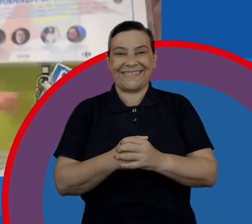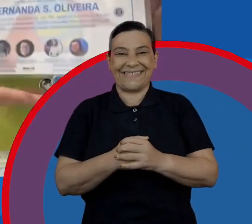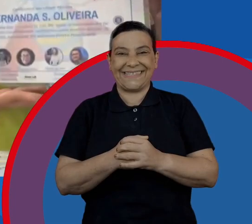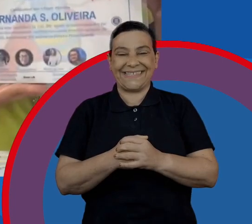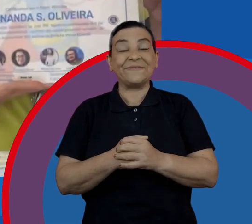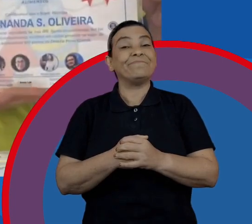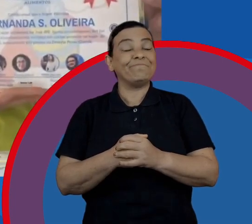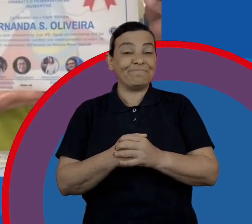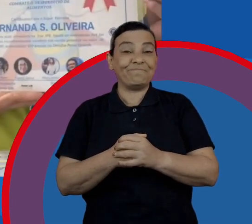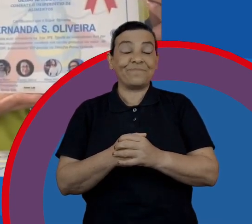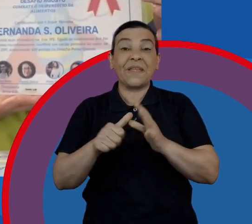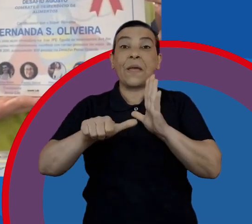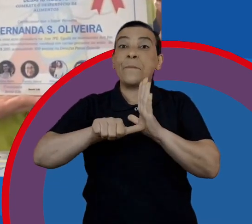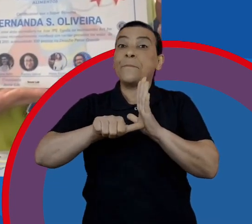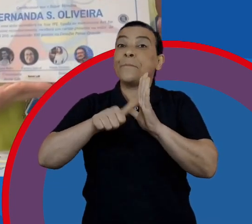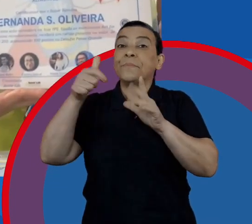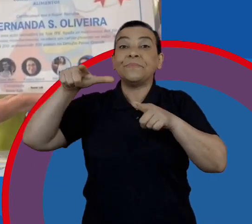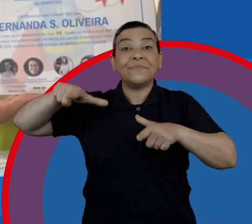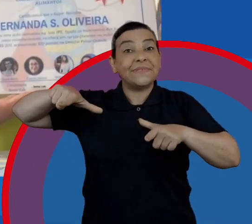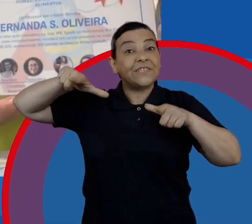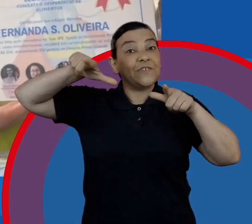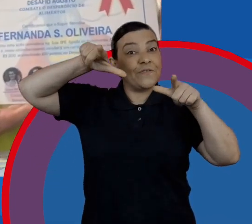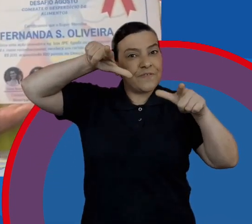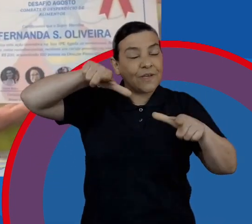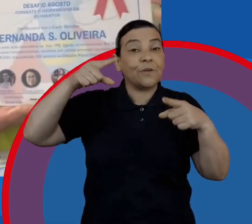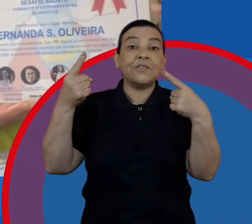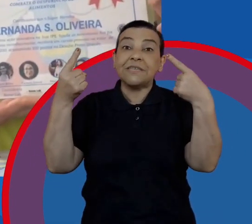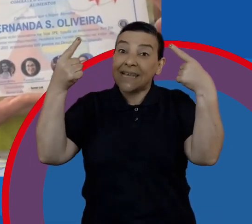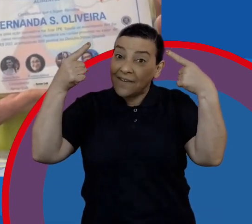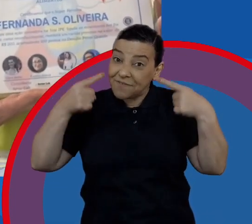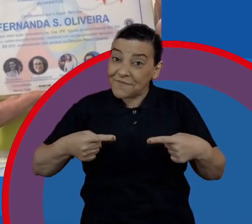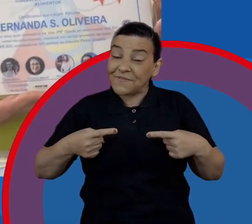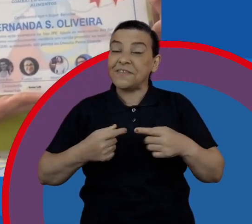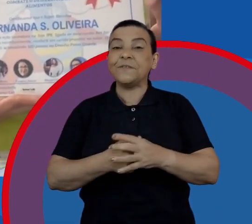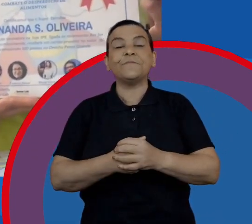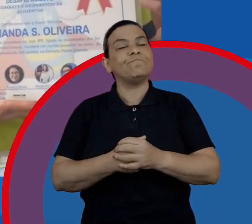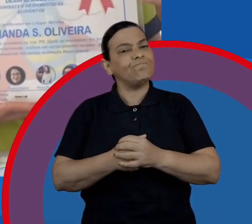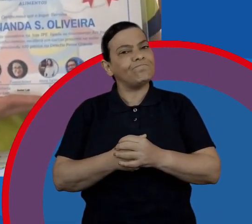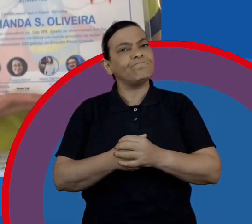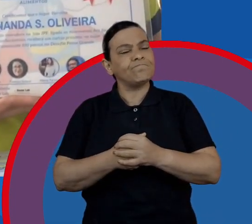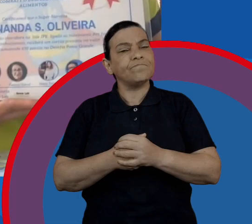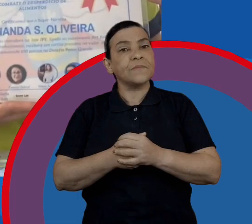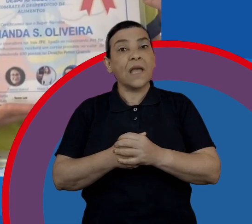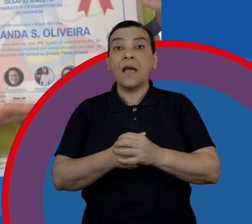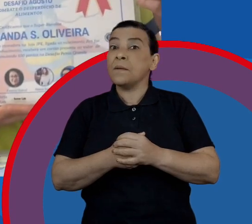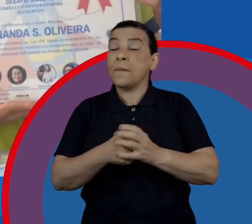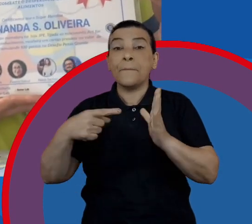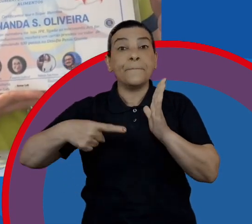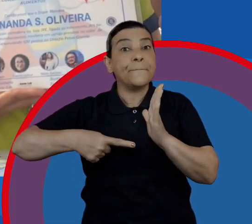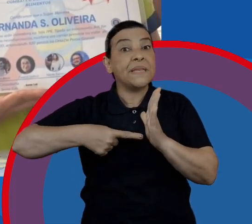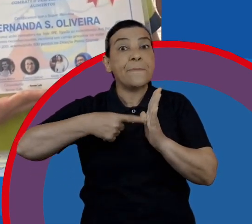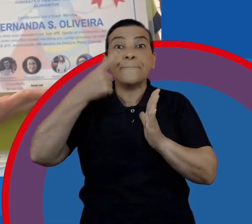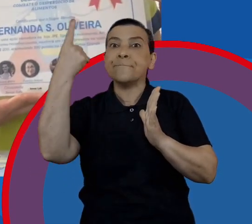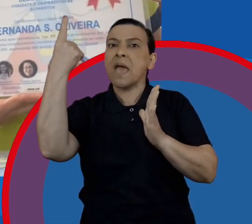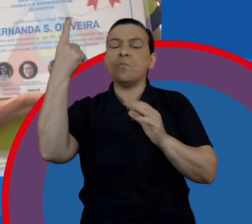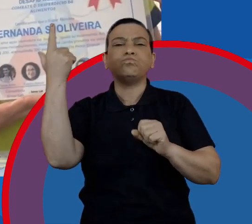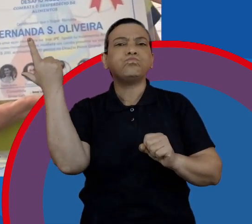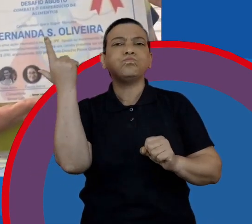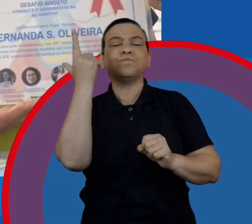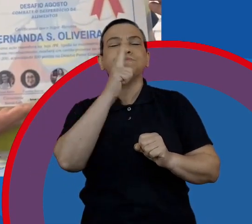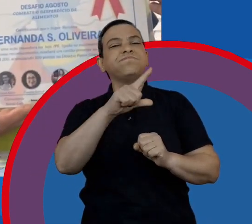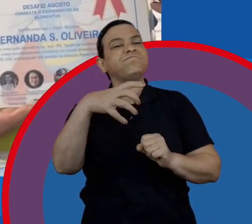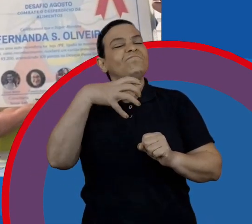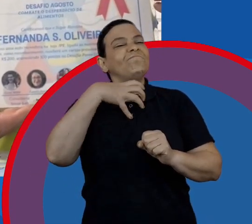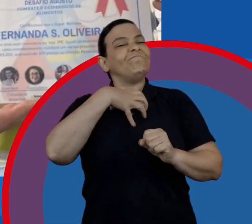Esse aqui é meu primeiro certificado do primeiro desafio. Ficamos em primeiro lugar e para mim é muito